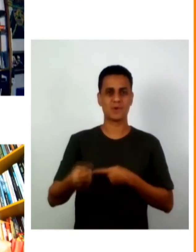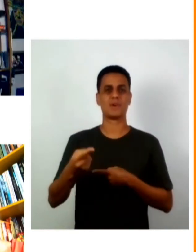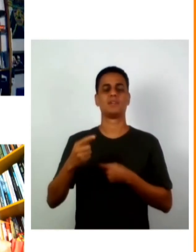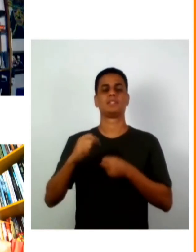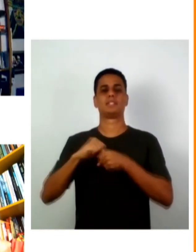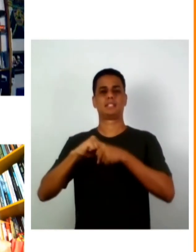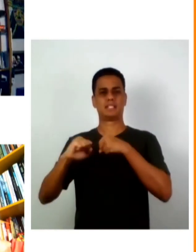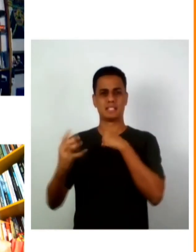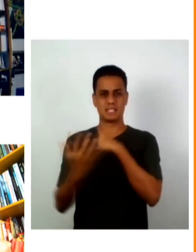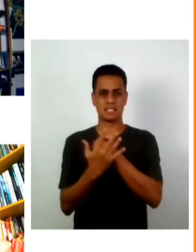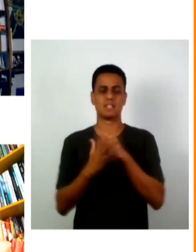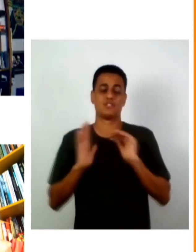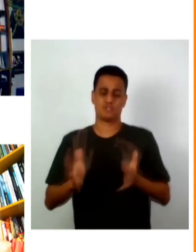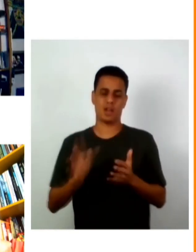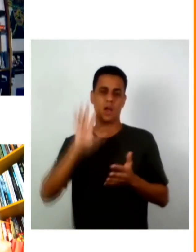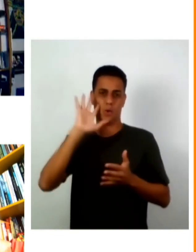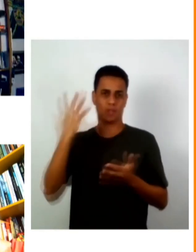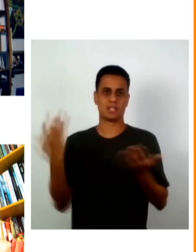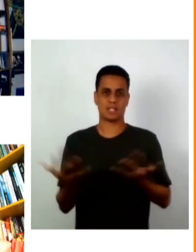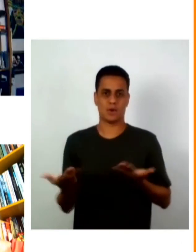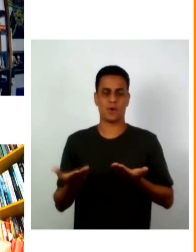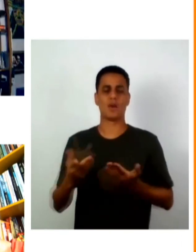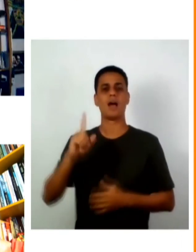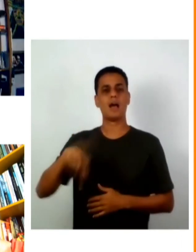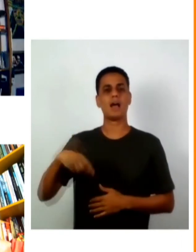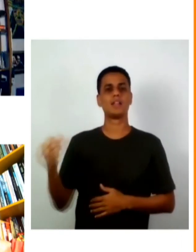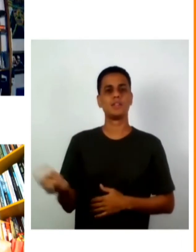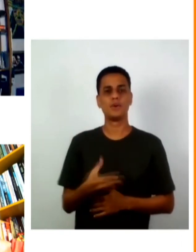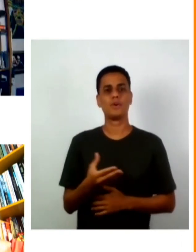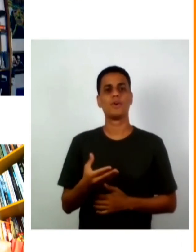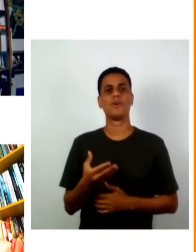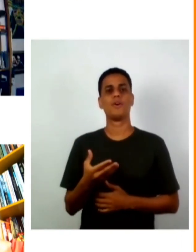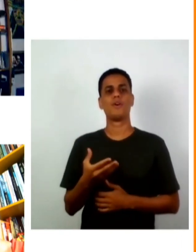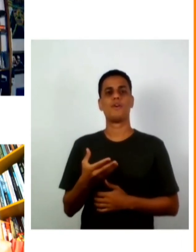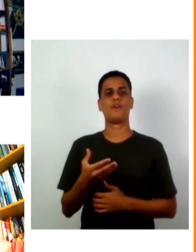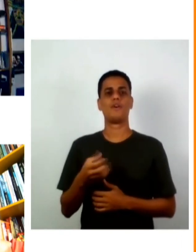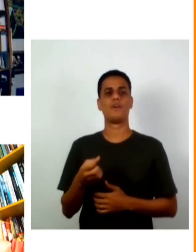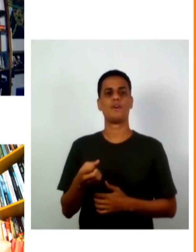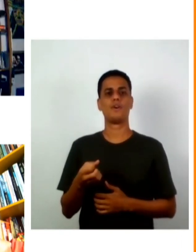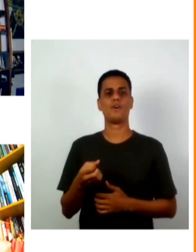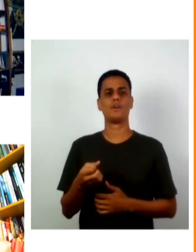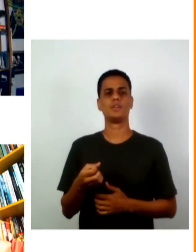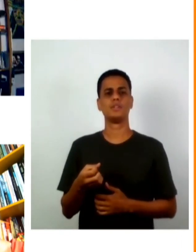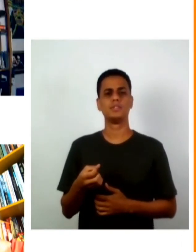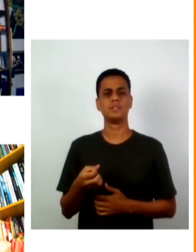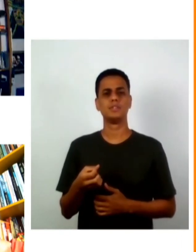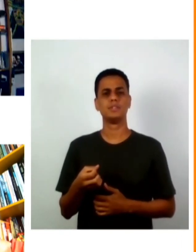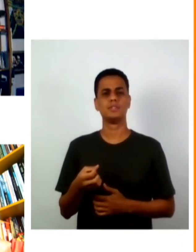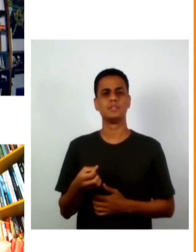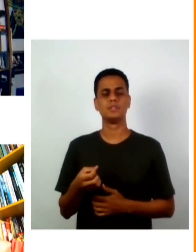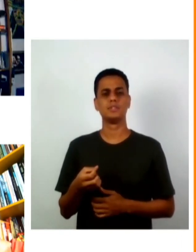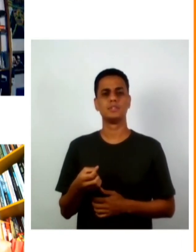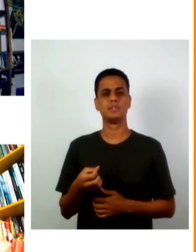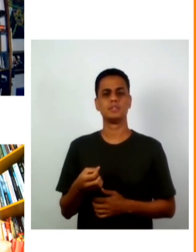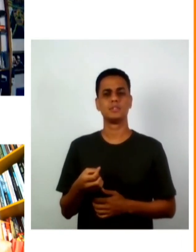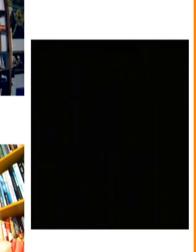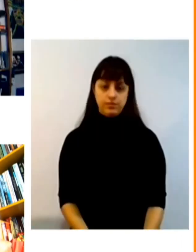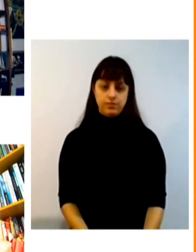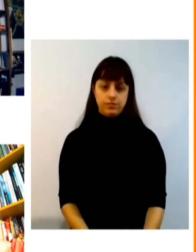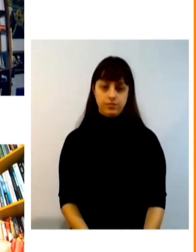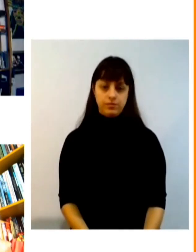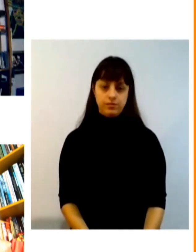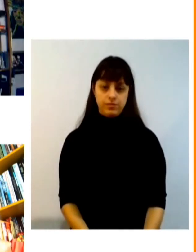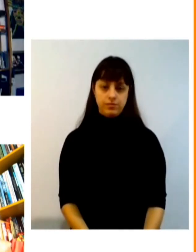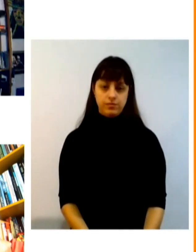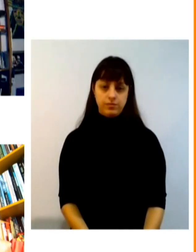agora é esse novo mercado de sim de como que essa questão de